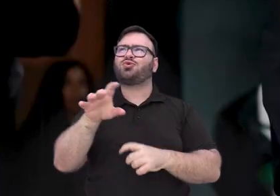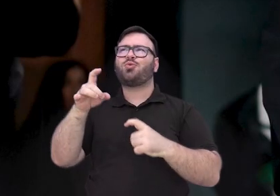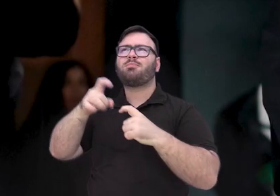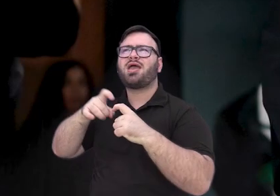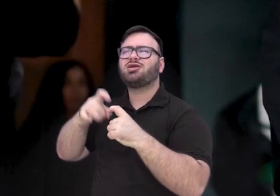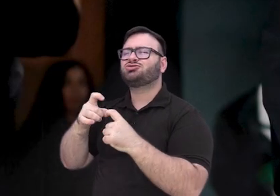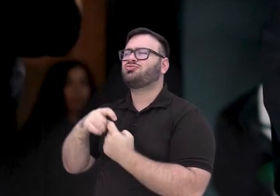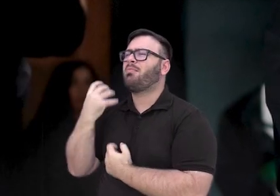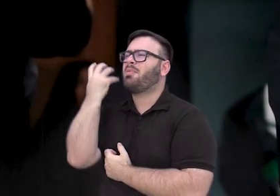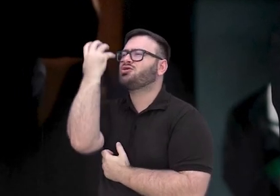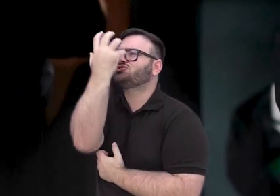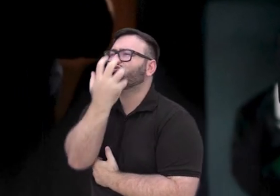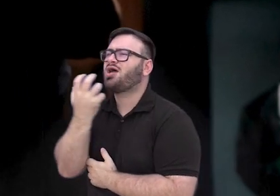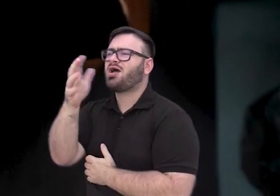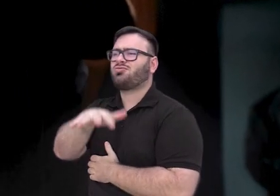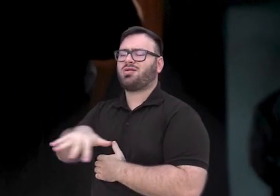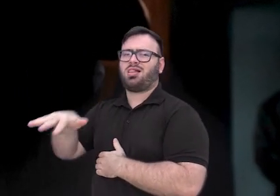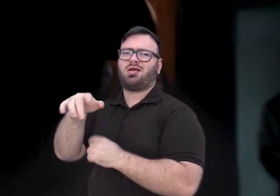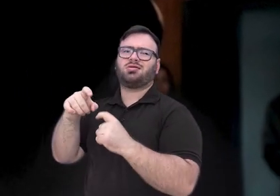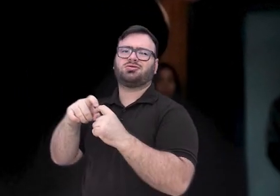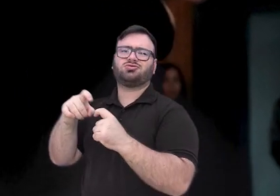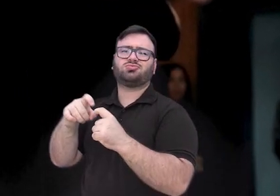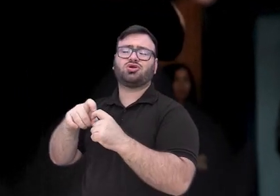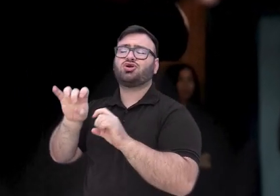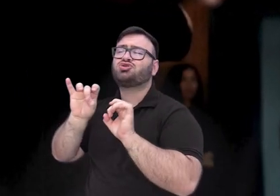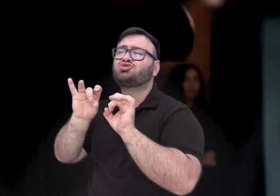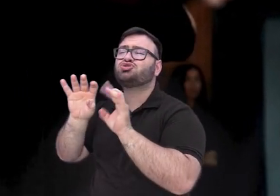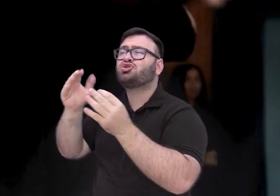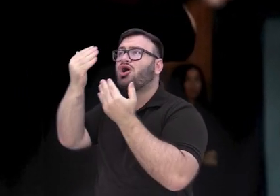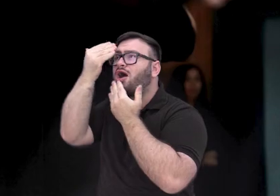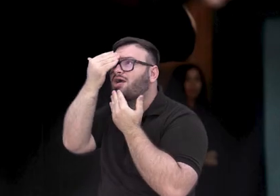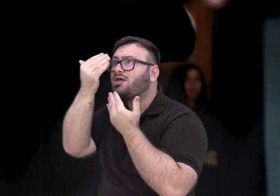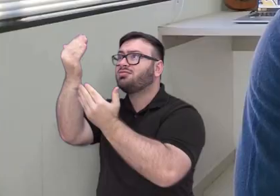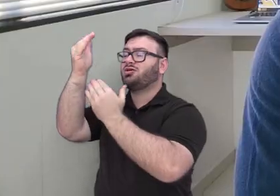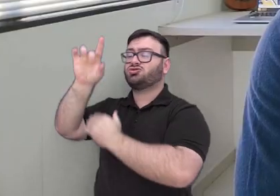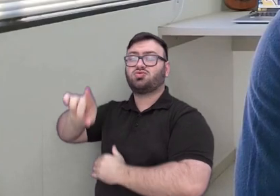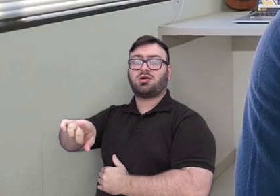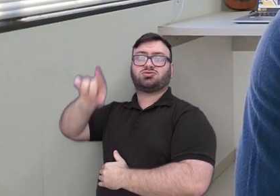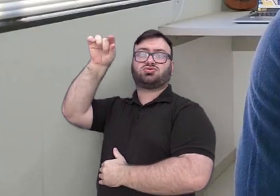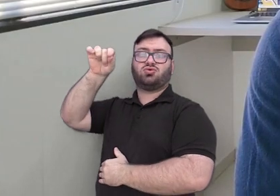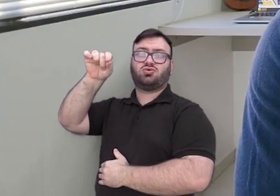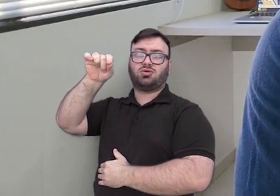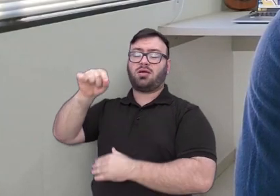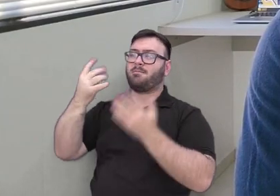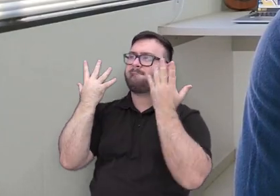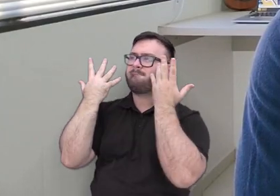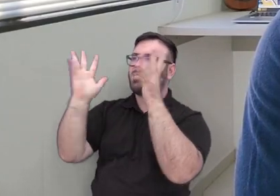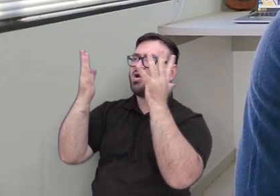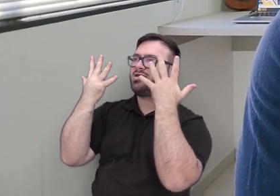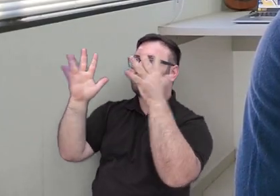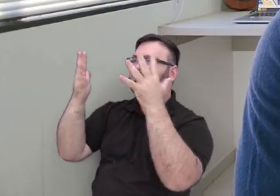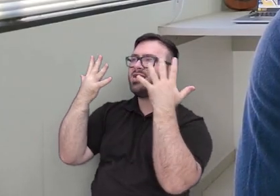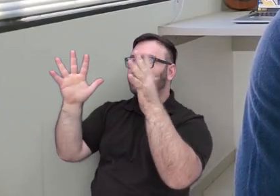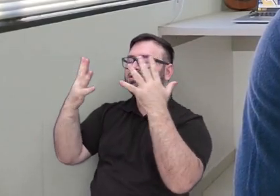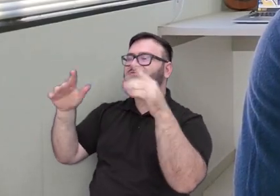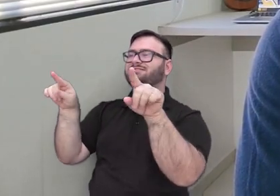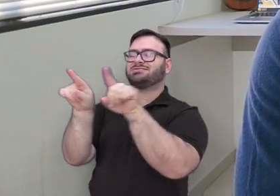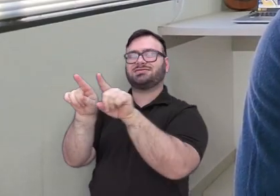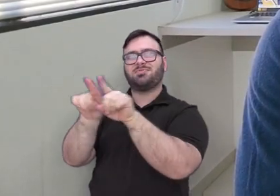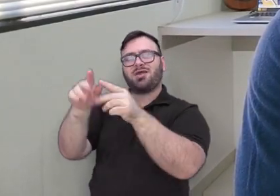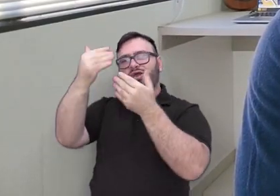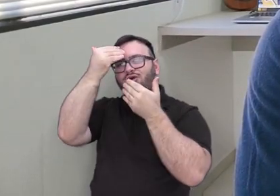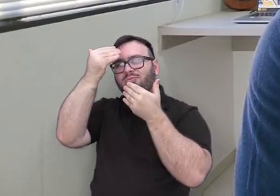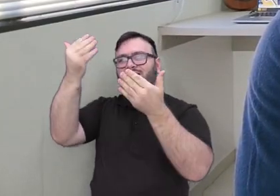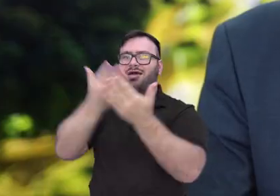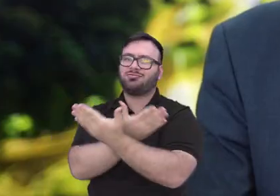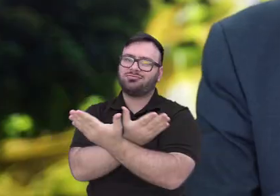pela medicina que eu poderia ser. E a tudo isso eu só tenho a agradecer pela escolha que eu fiz, os meus parabéns e o meu muito obrigado a